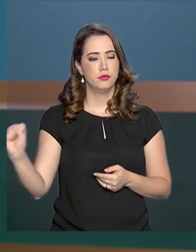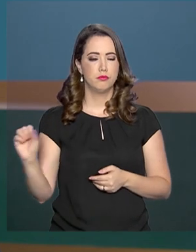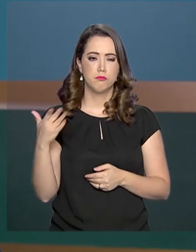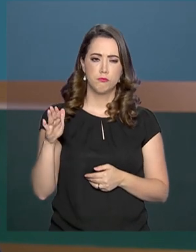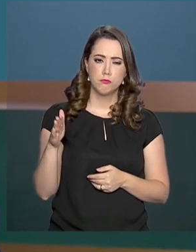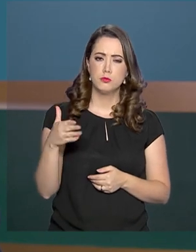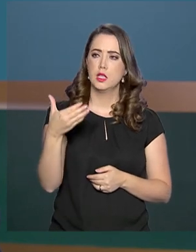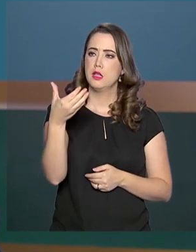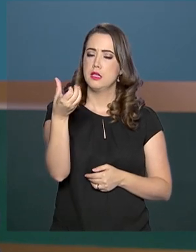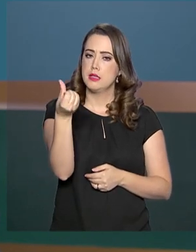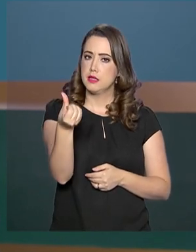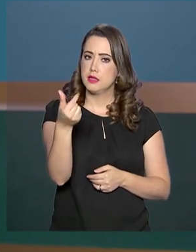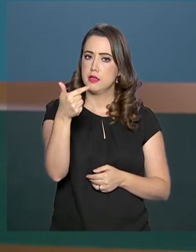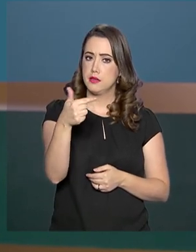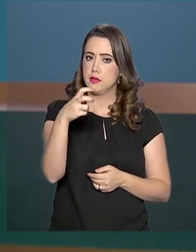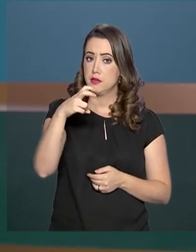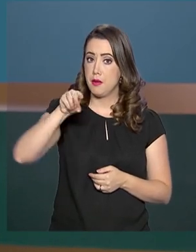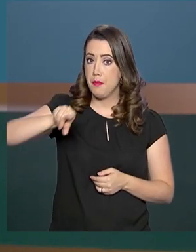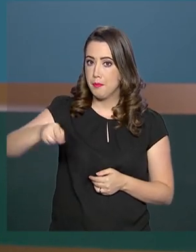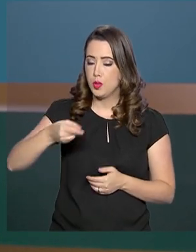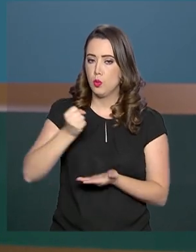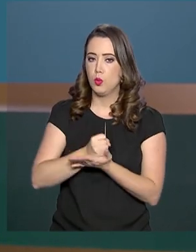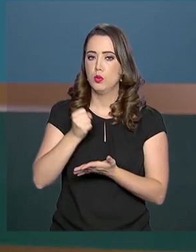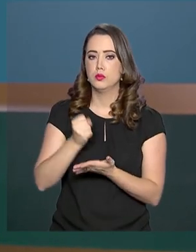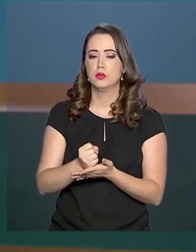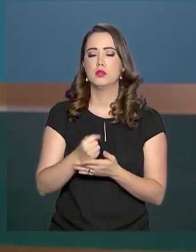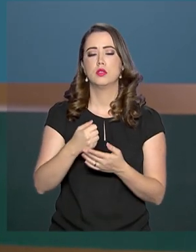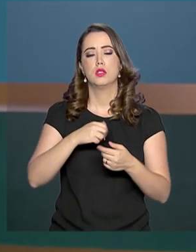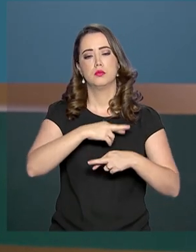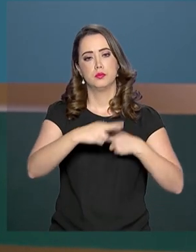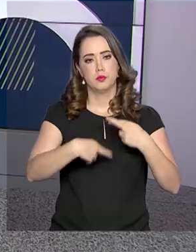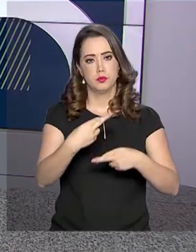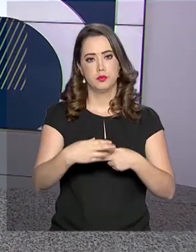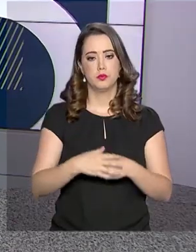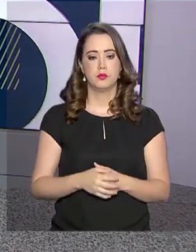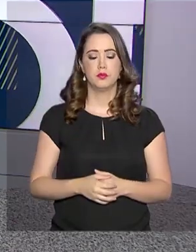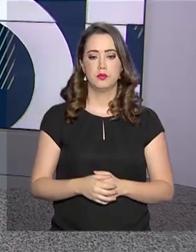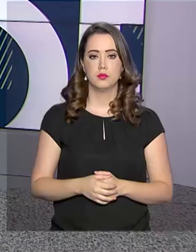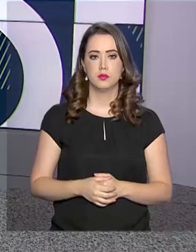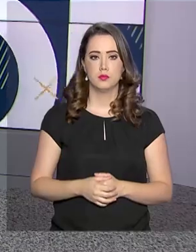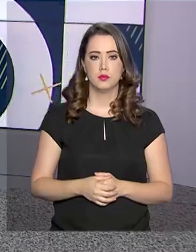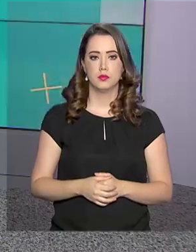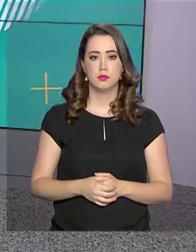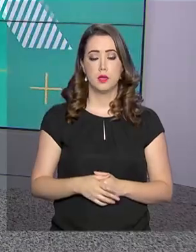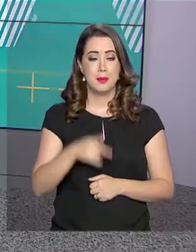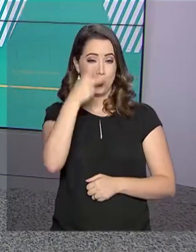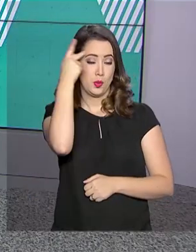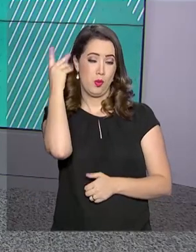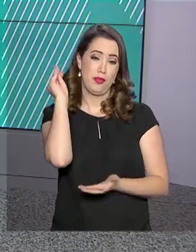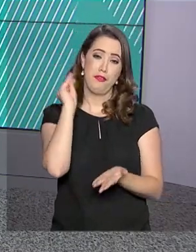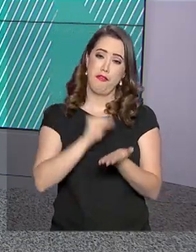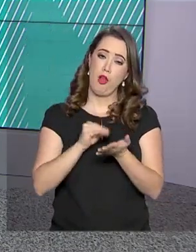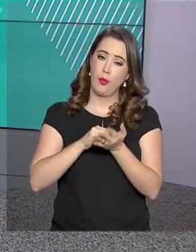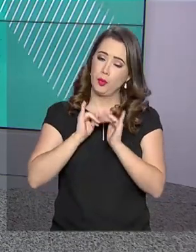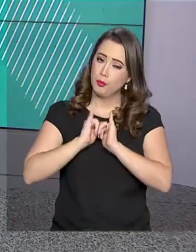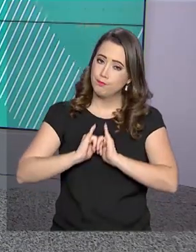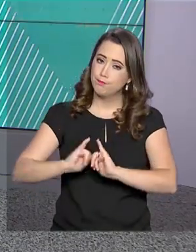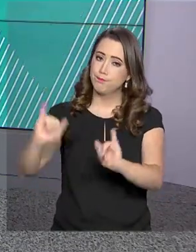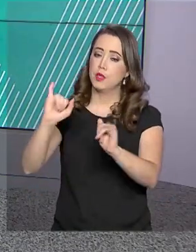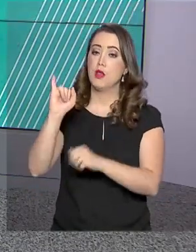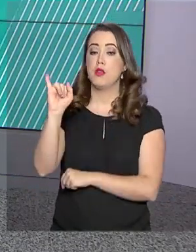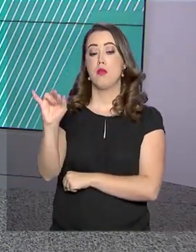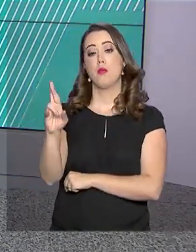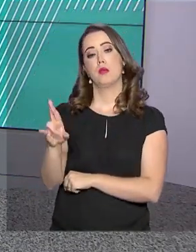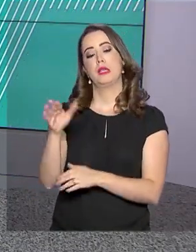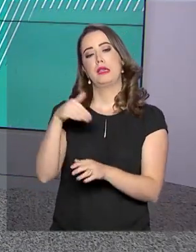625 mil contratos devem ser renovados. Quem não entregou a declaração do imposto de